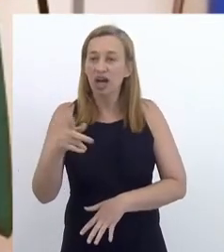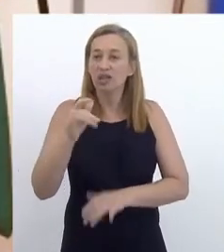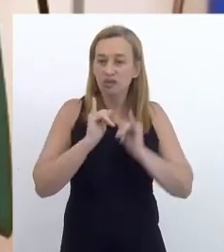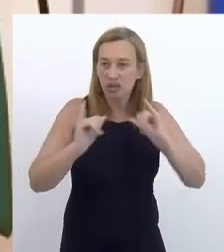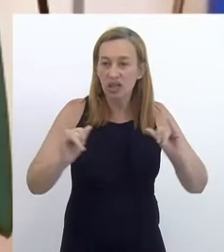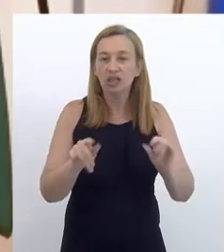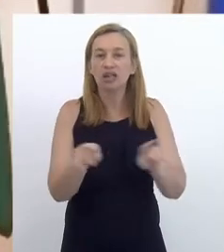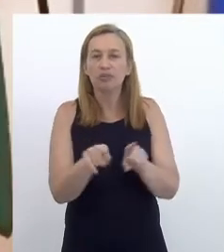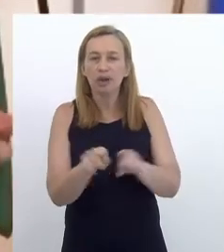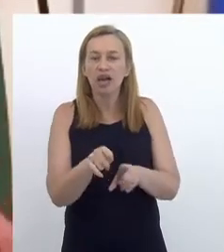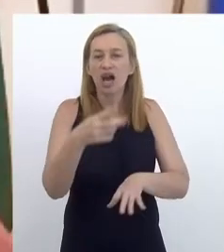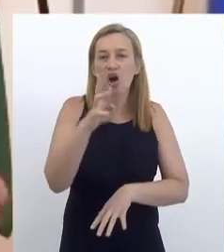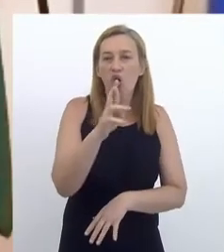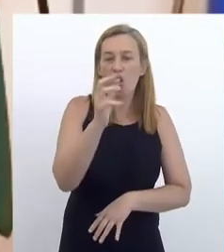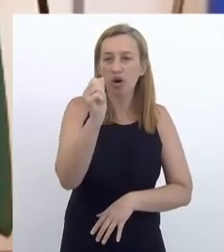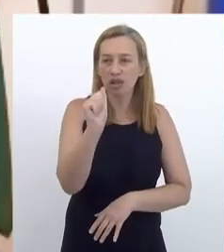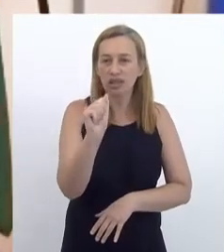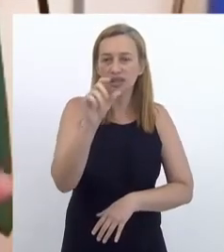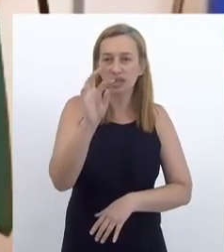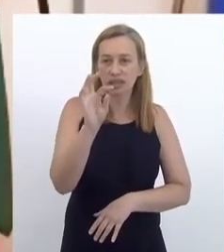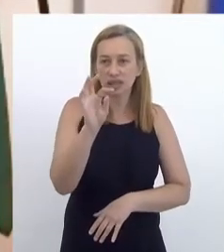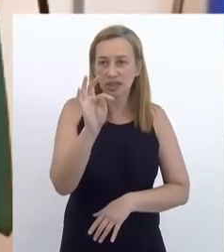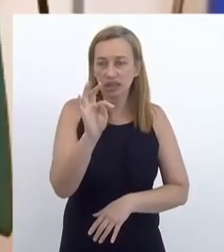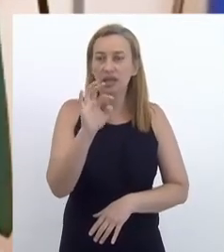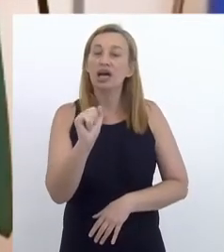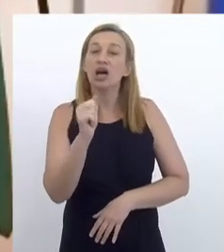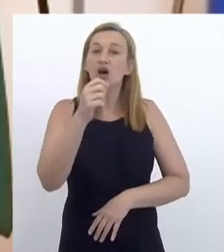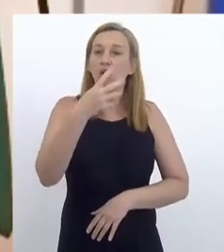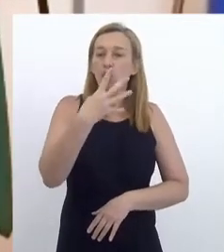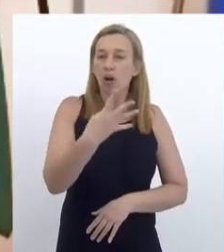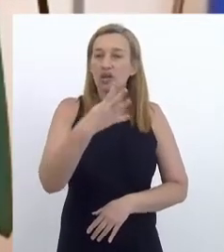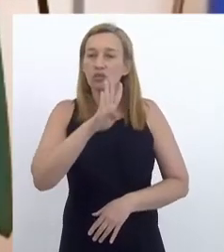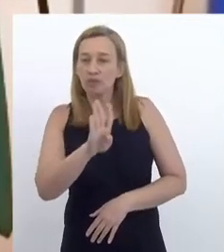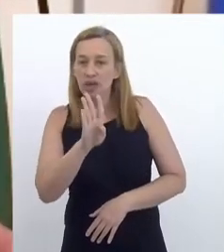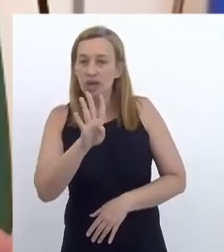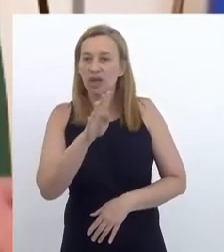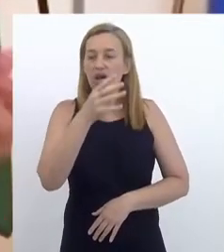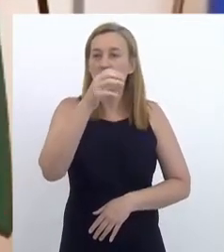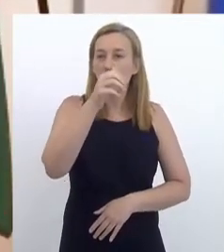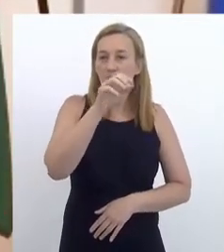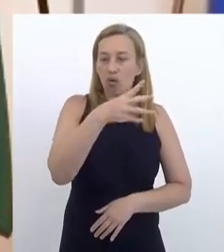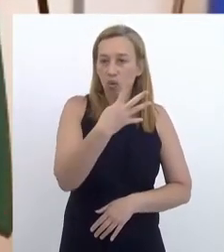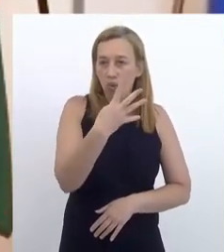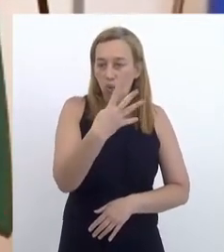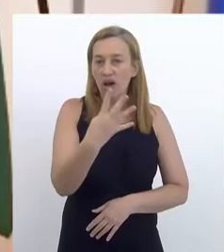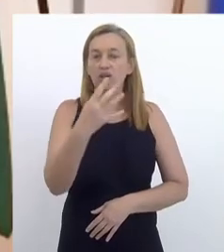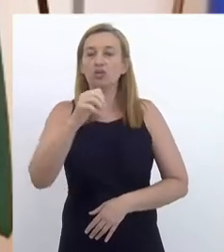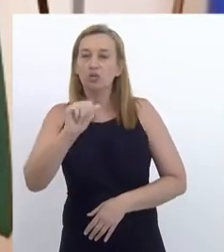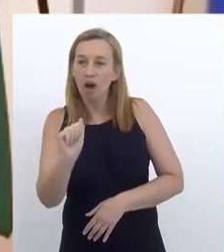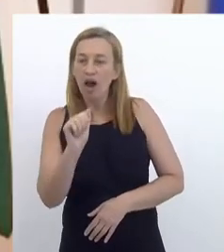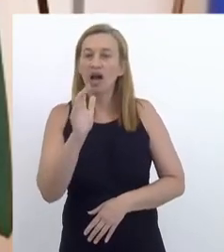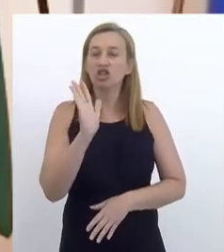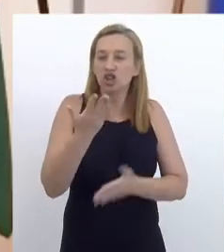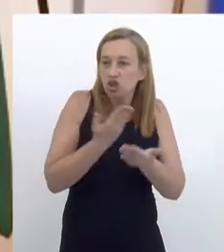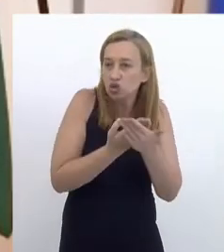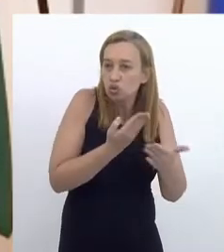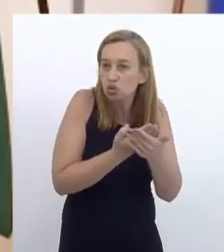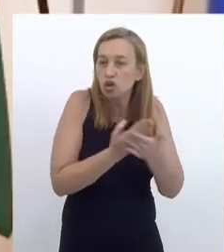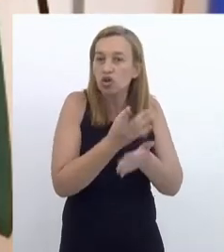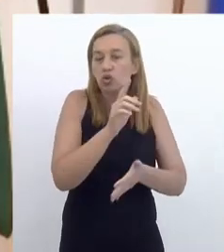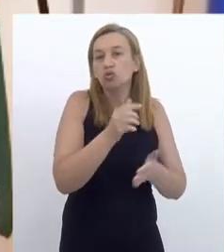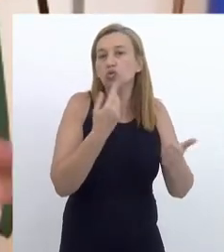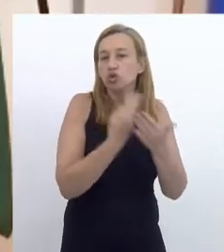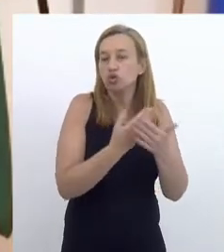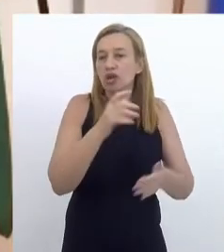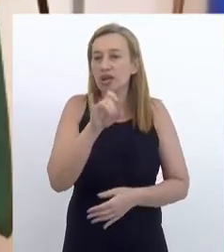E a rota 4B e 4A, que, por acaso, eu estava estudando, eu verifiquei que isso também constava do estudo da EPE,